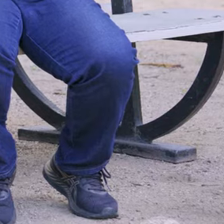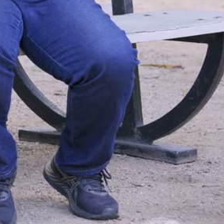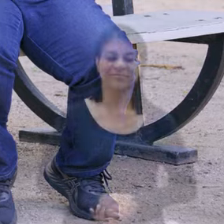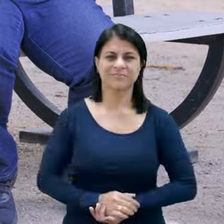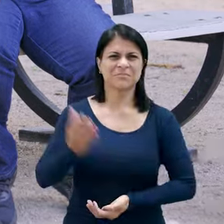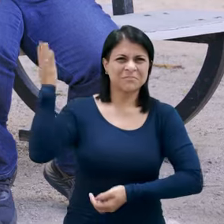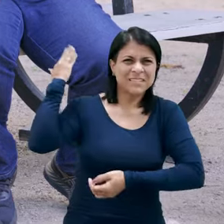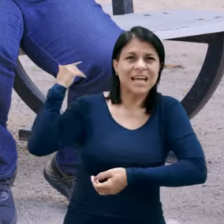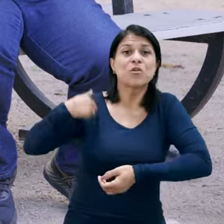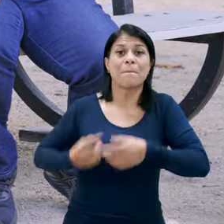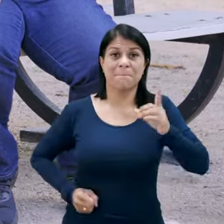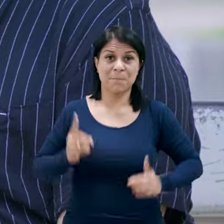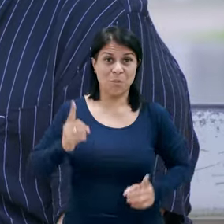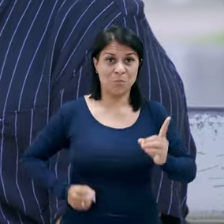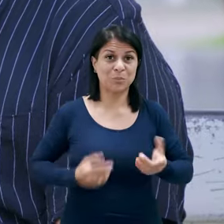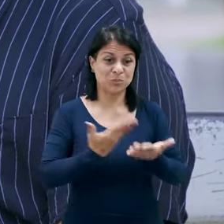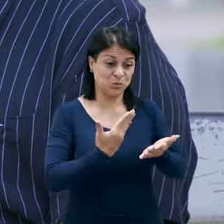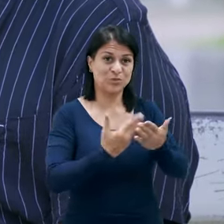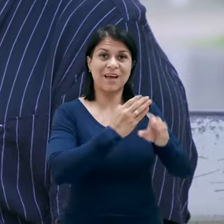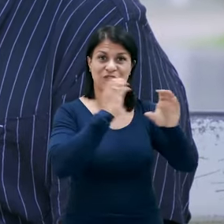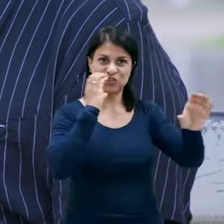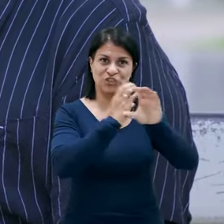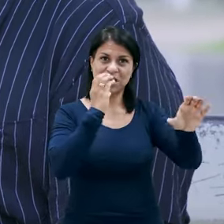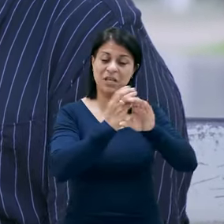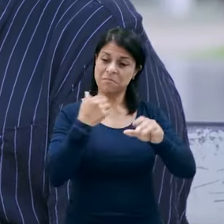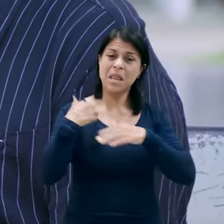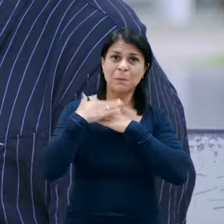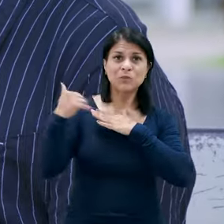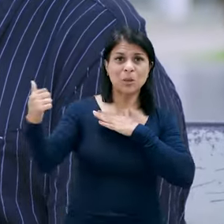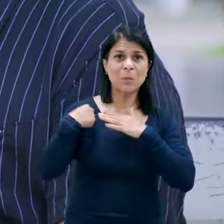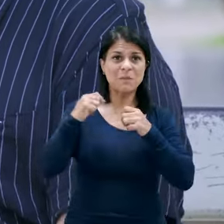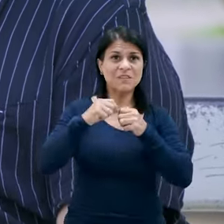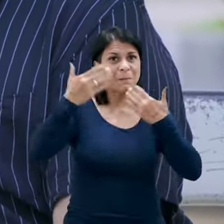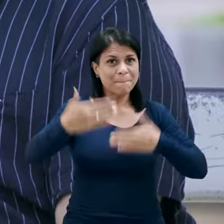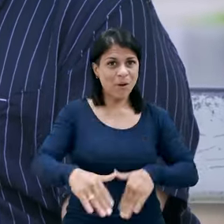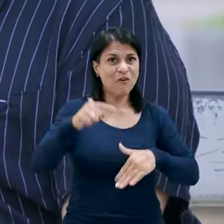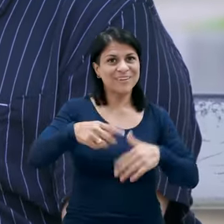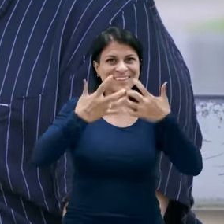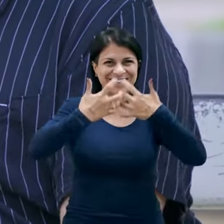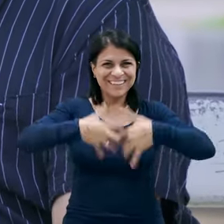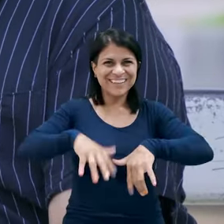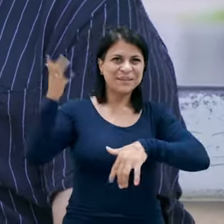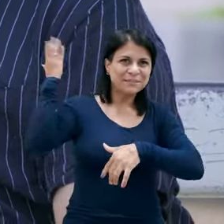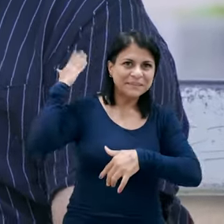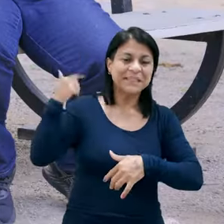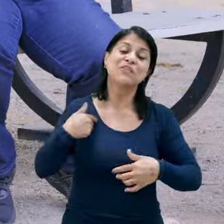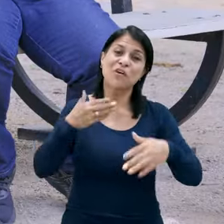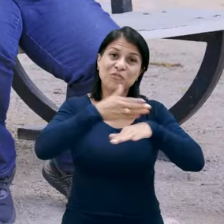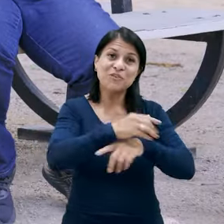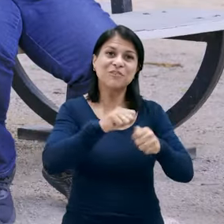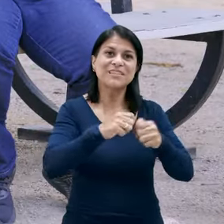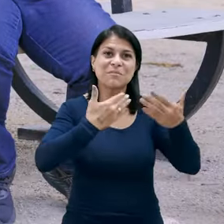Meu primo, na época, fazia engenharia, e aí sugeriu que eu viesse fazer prova na escola técnica. E aí eu vim fazer prova aí,